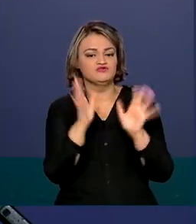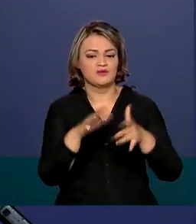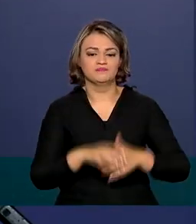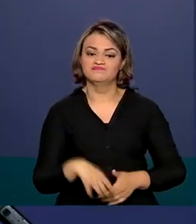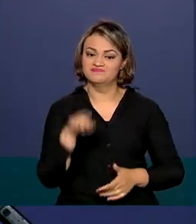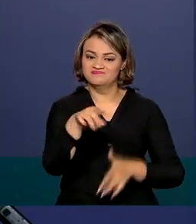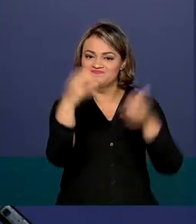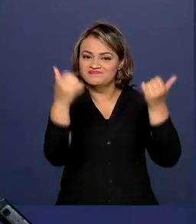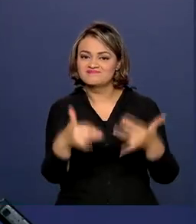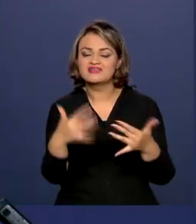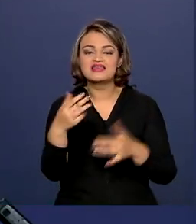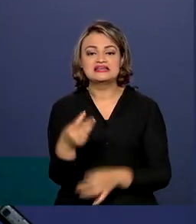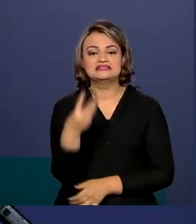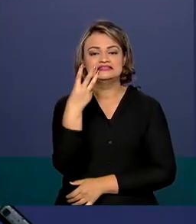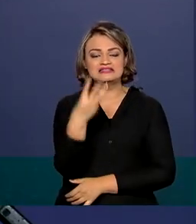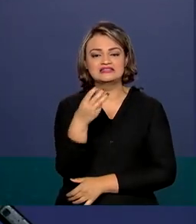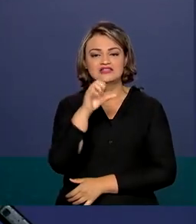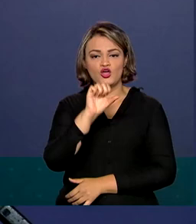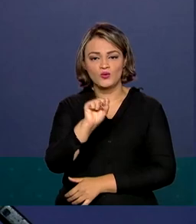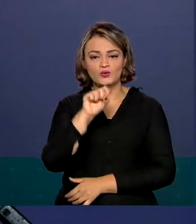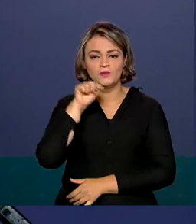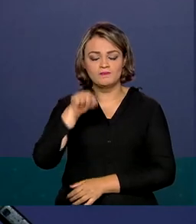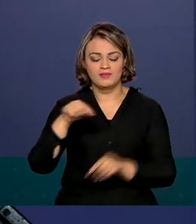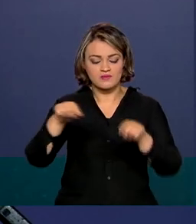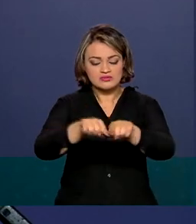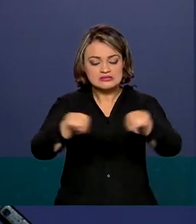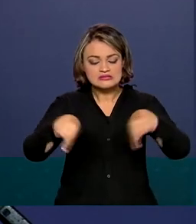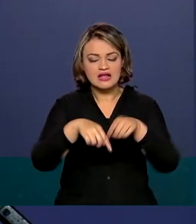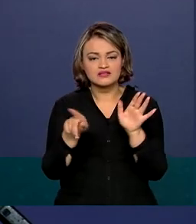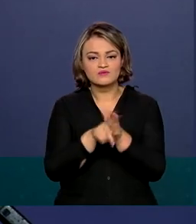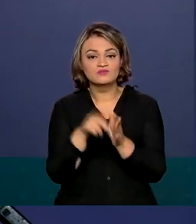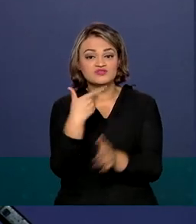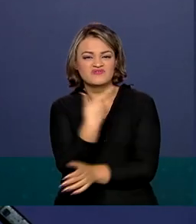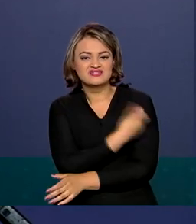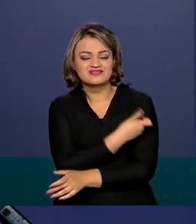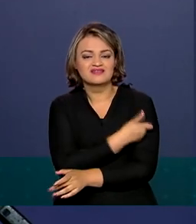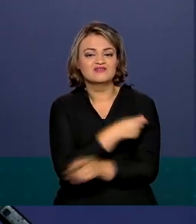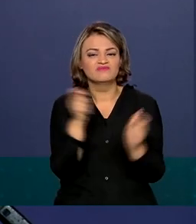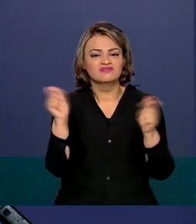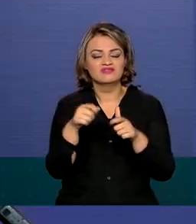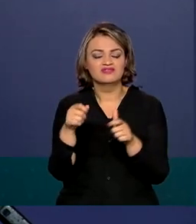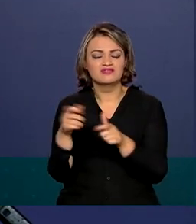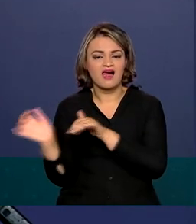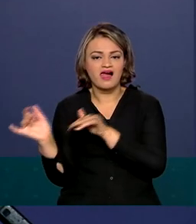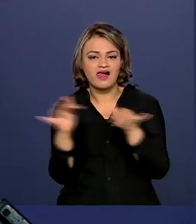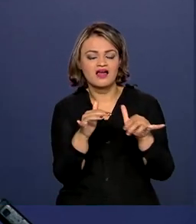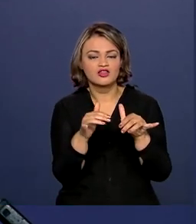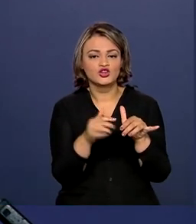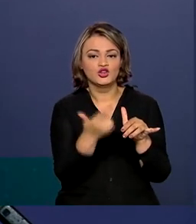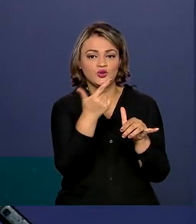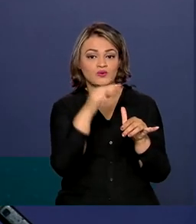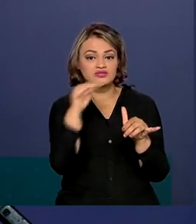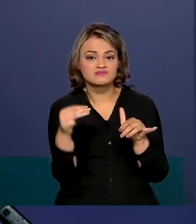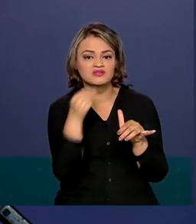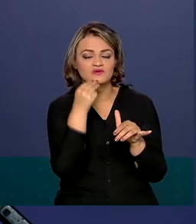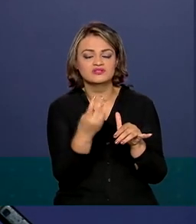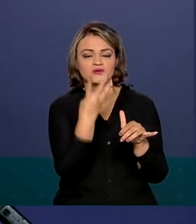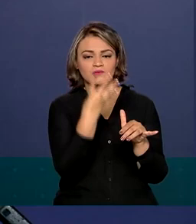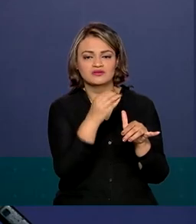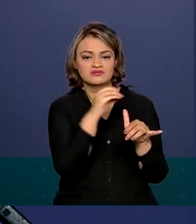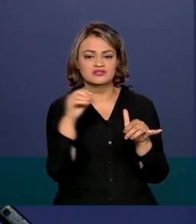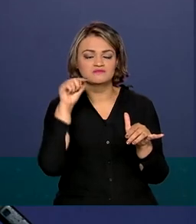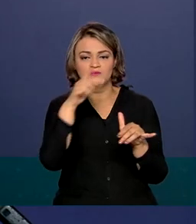nossas 38 mil salas de vacinação são capazes de vacinar até 2 milhões e 400